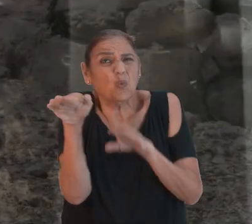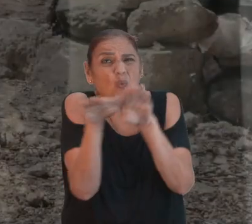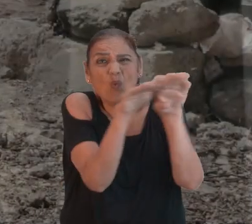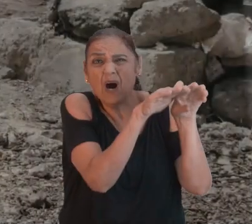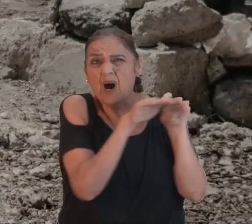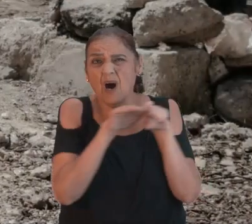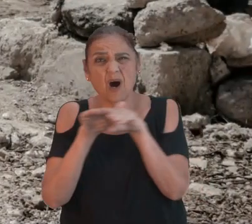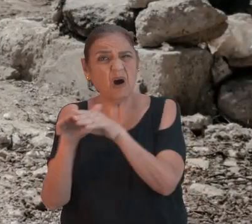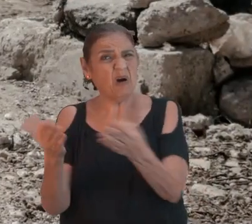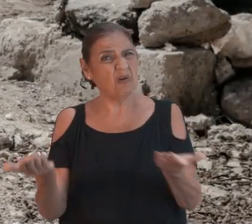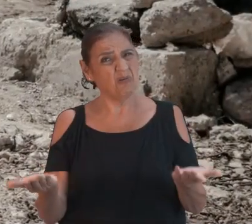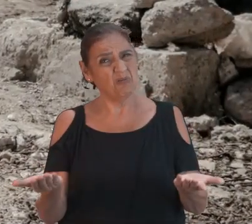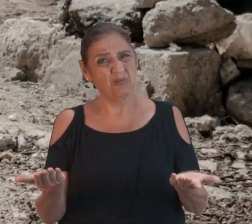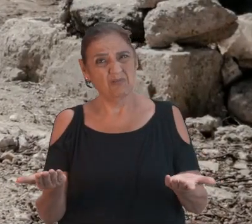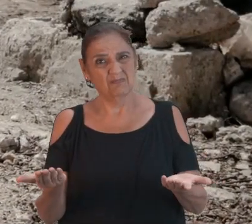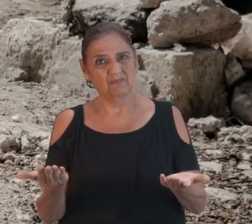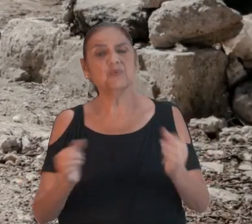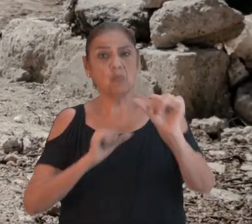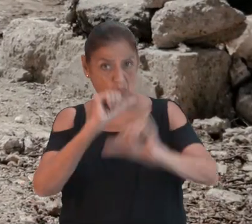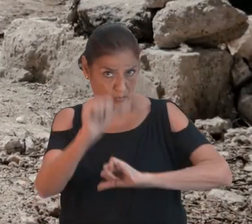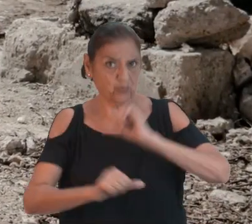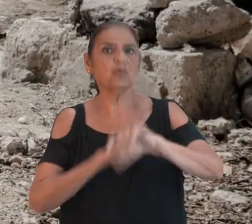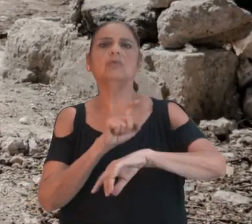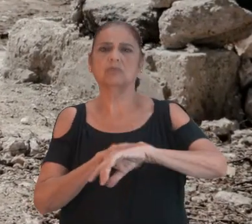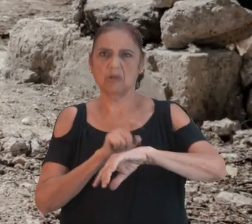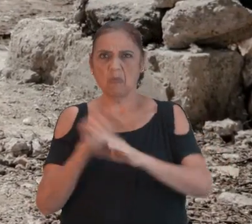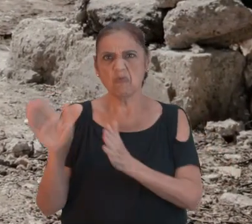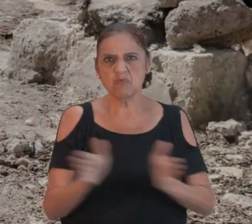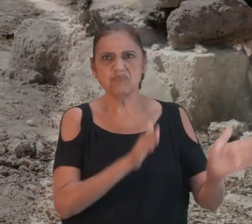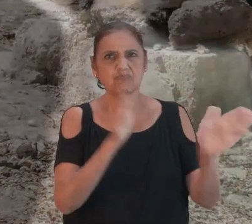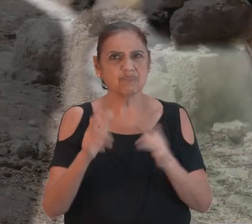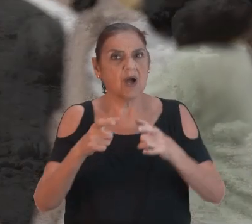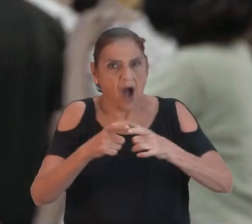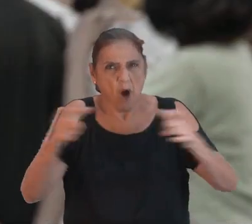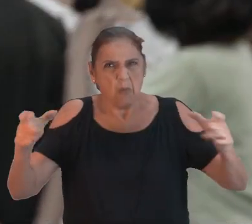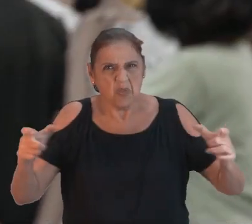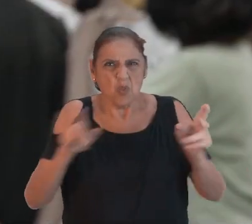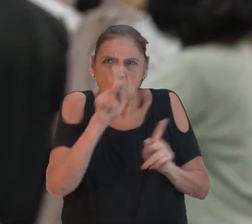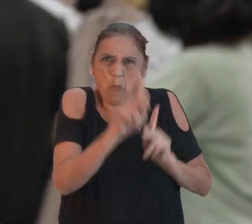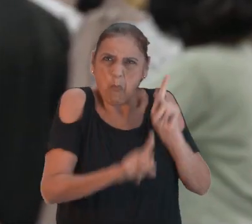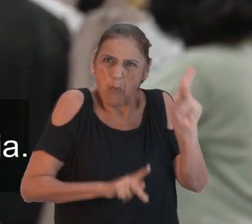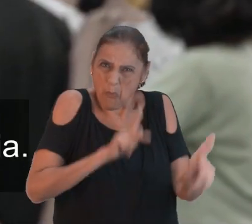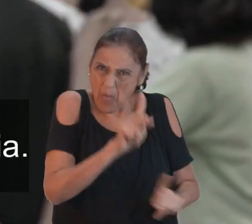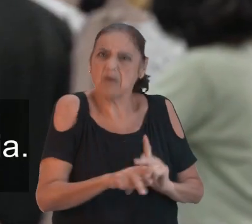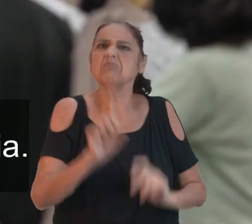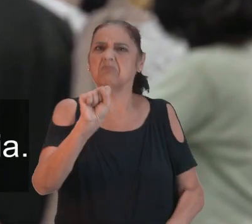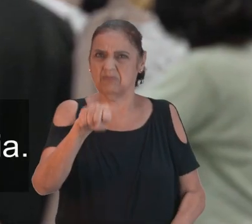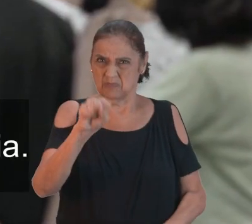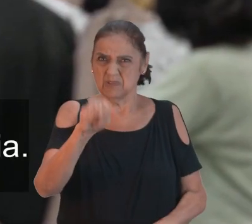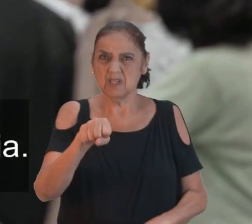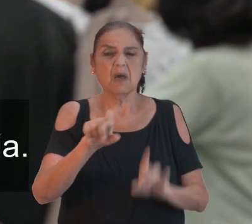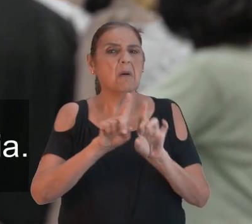Mudaram-se as épocas, aumentaram as populações e